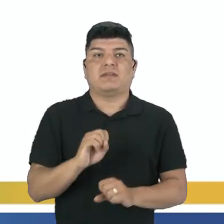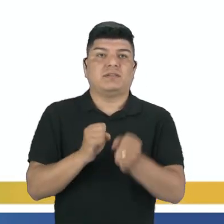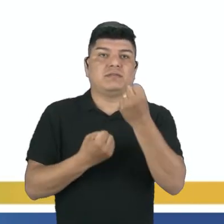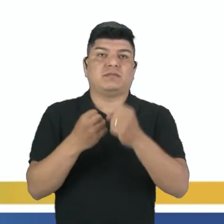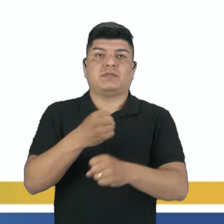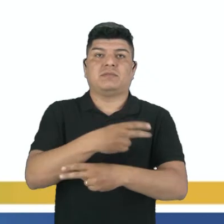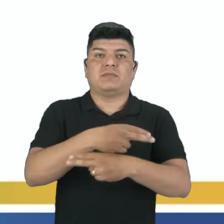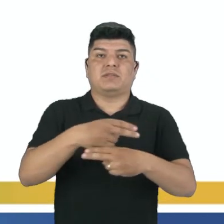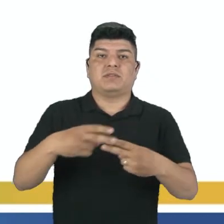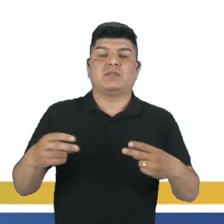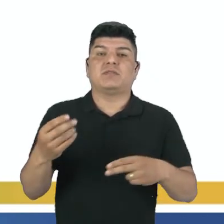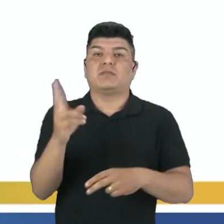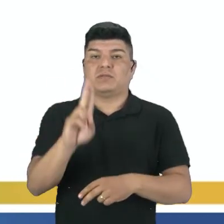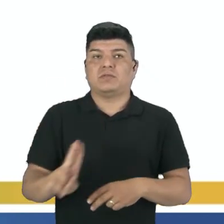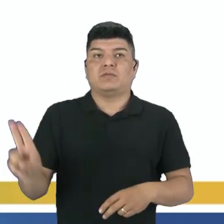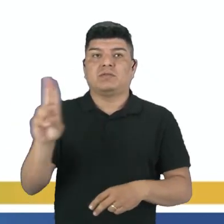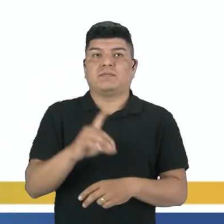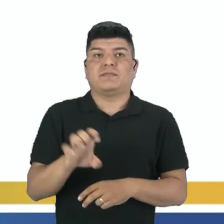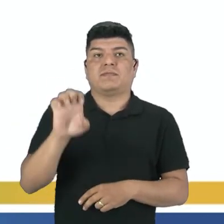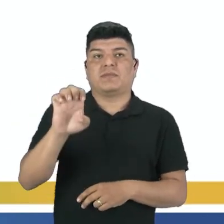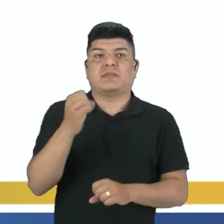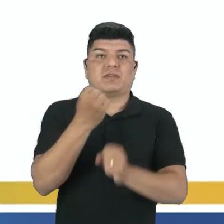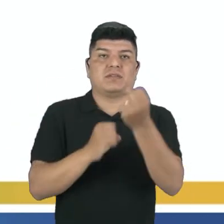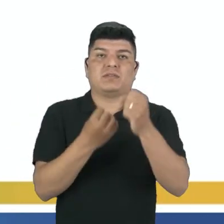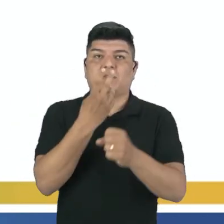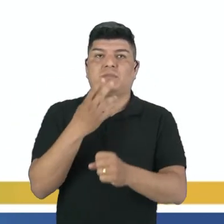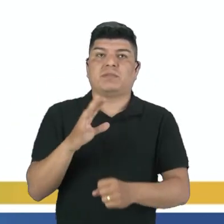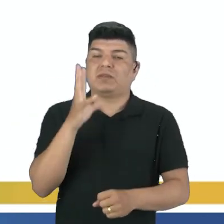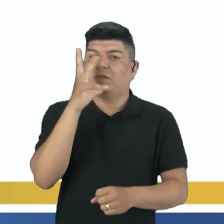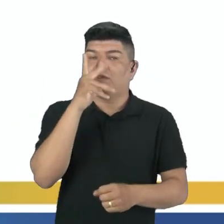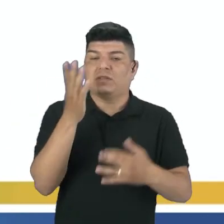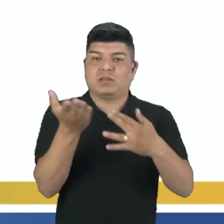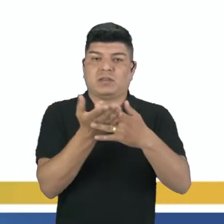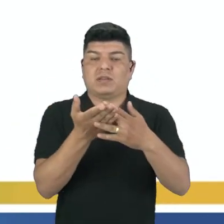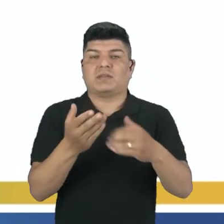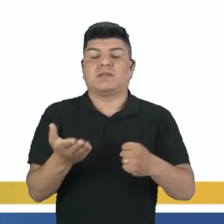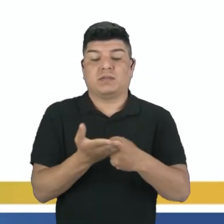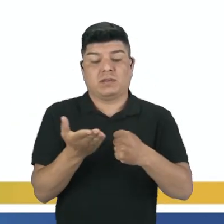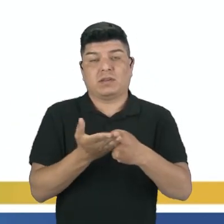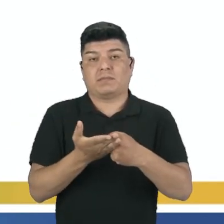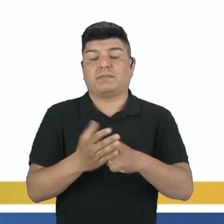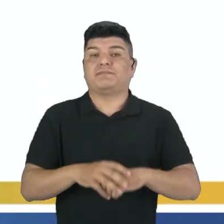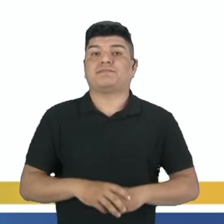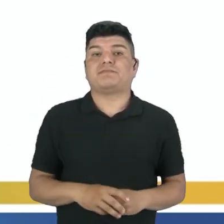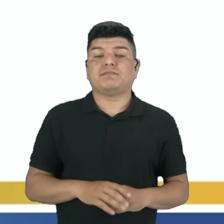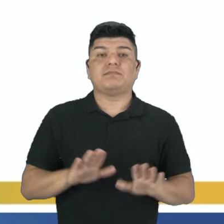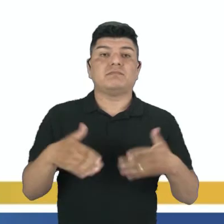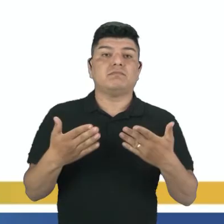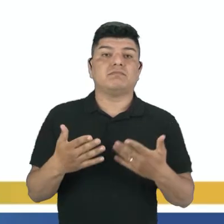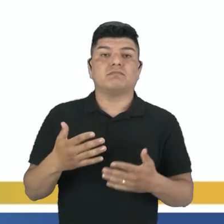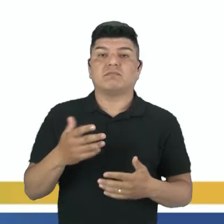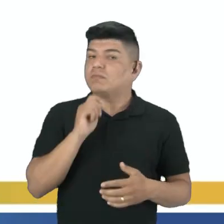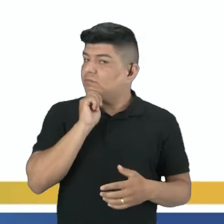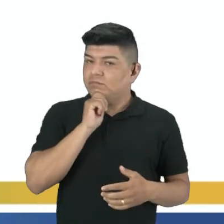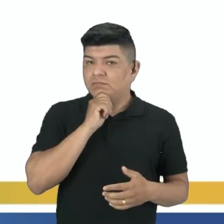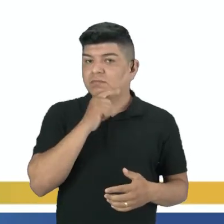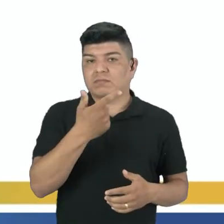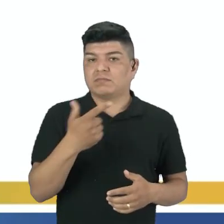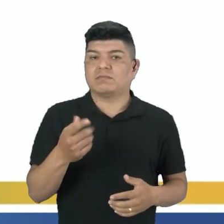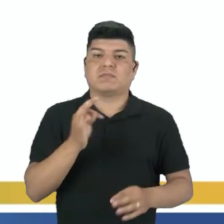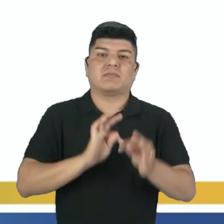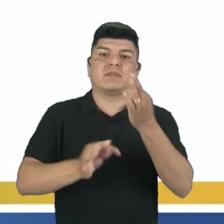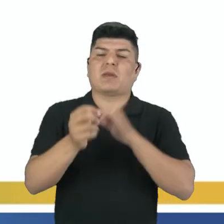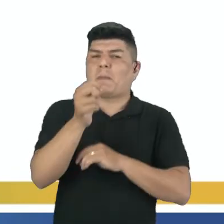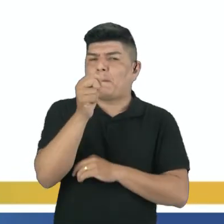D, indústria de bens de consumo. Letra E, indústria de bens intermediário. Qual é a indústria que não utiliza muita tecnologia aí?